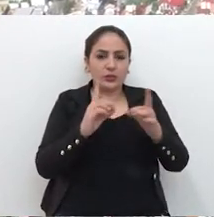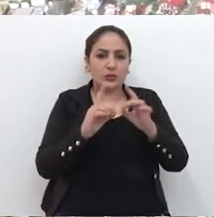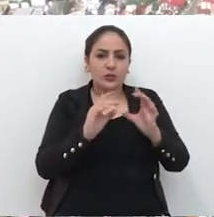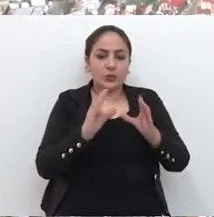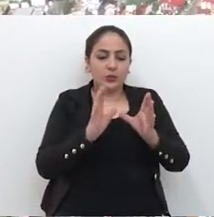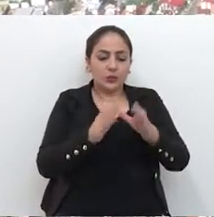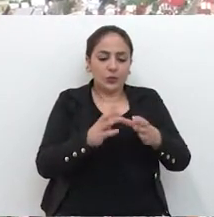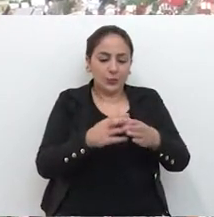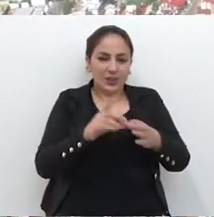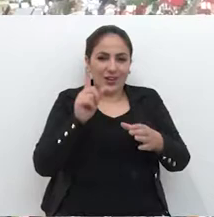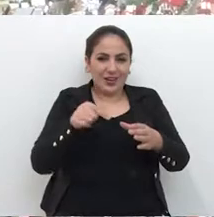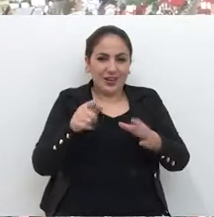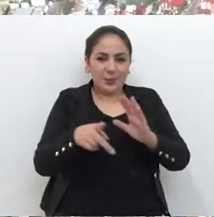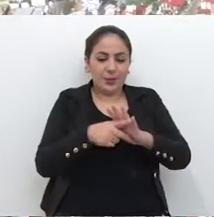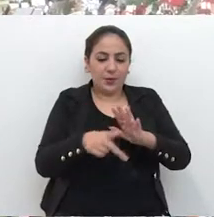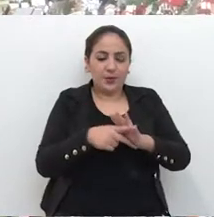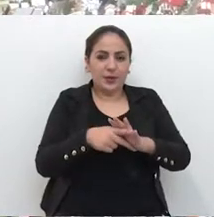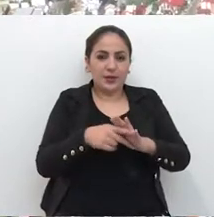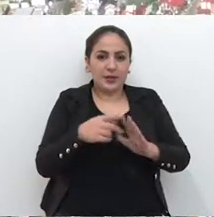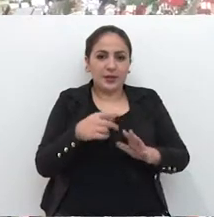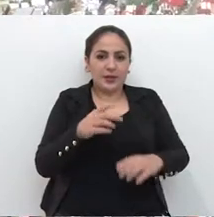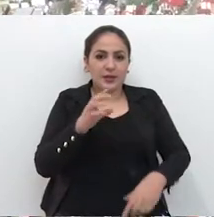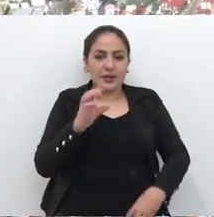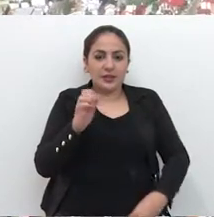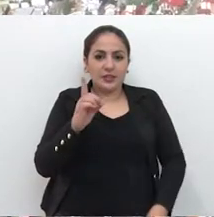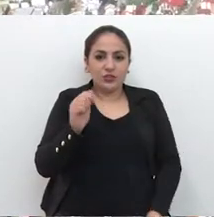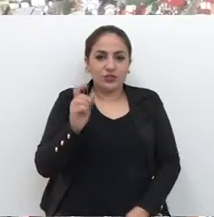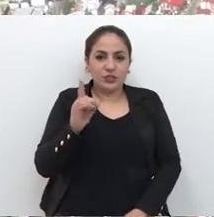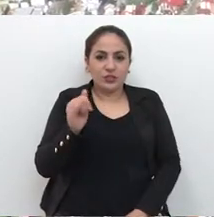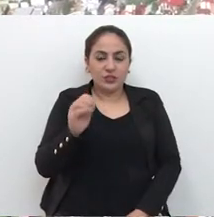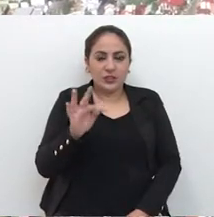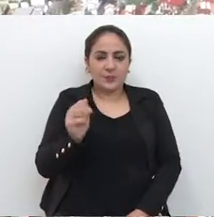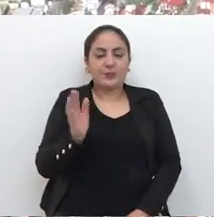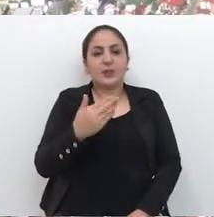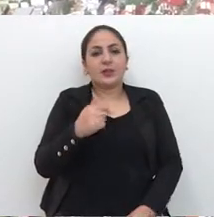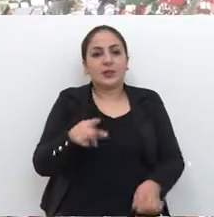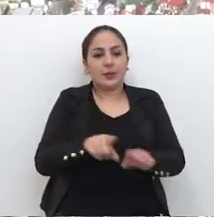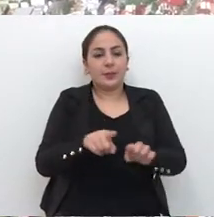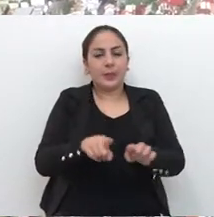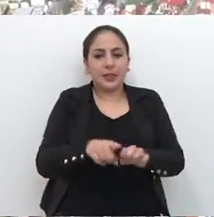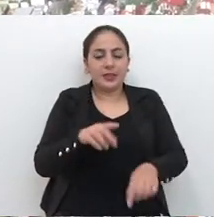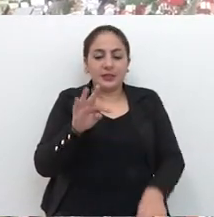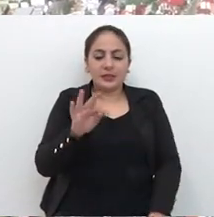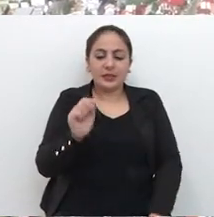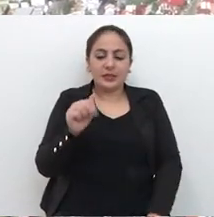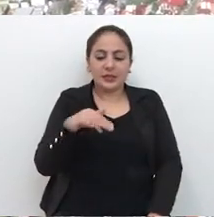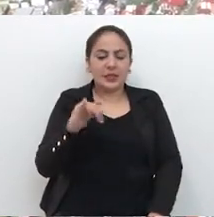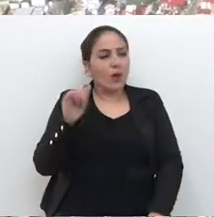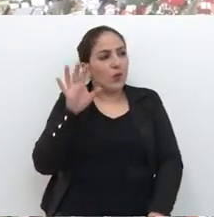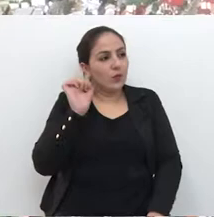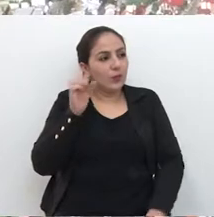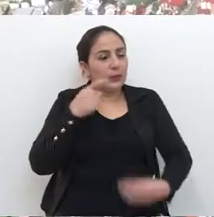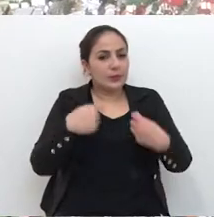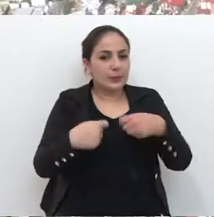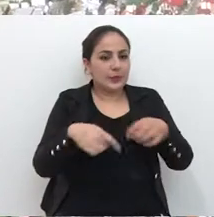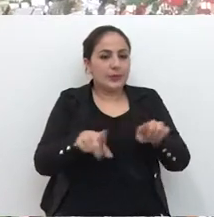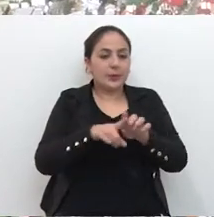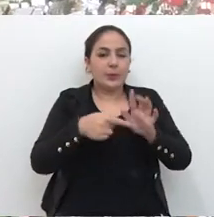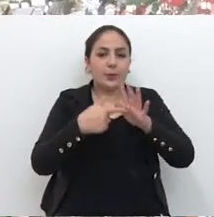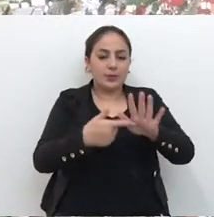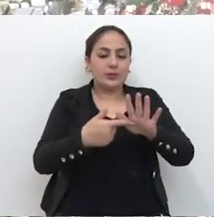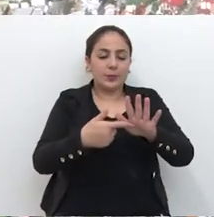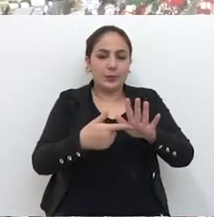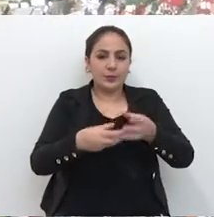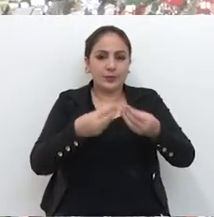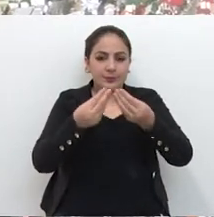coordenadora do grupo, da coordenação, a Cândida Bertoncelo, e a coordenadora de junta, a Tânia. Então, ouvimos um pouquinho a demanda